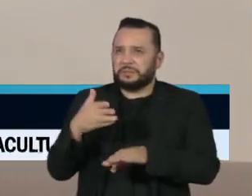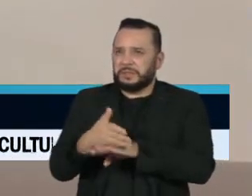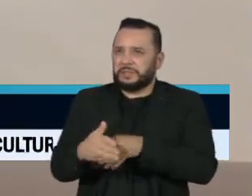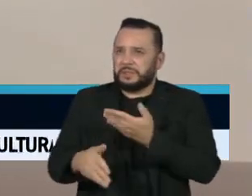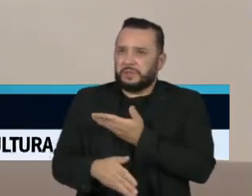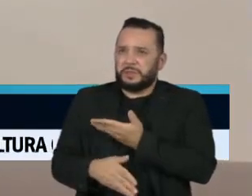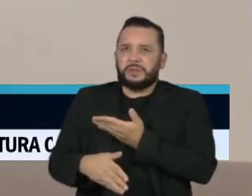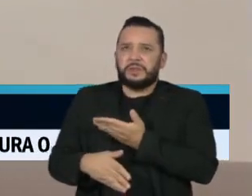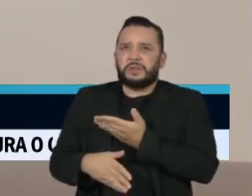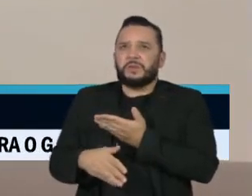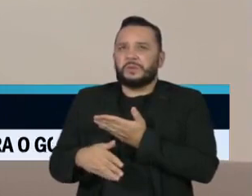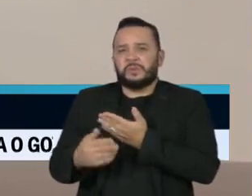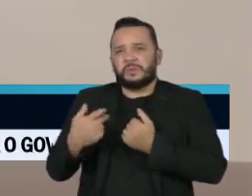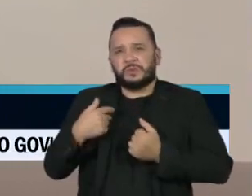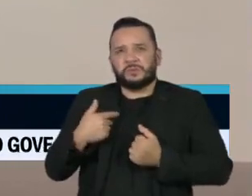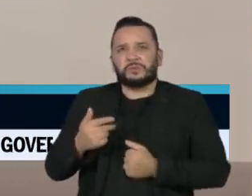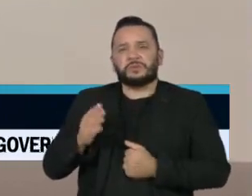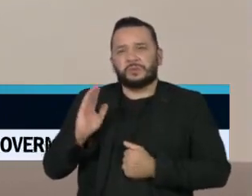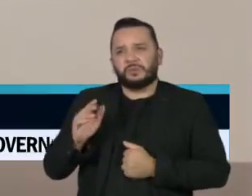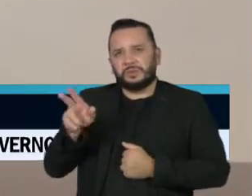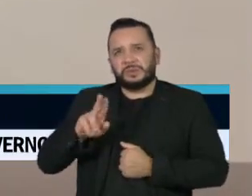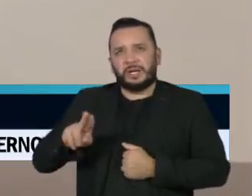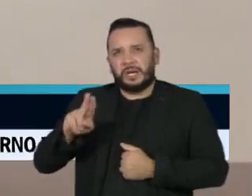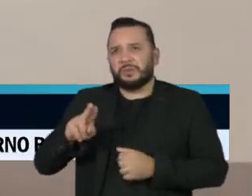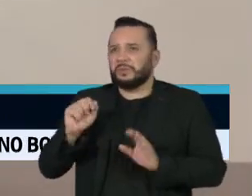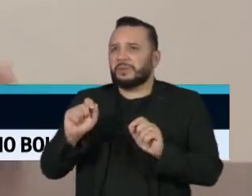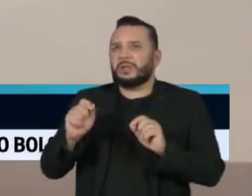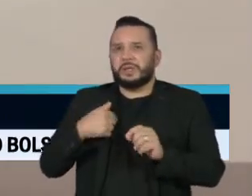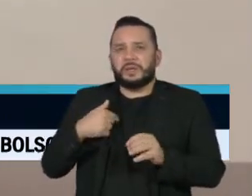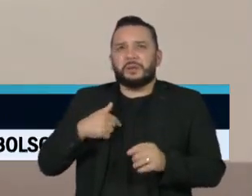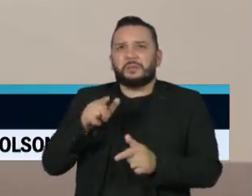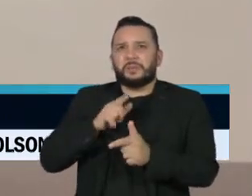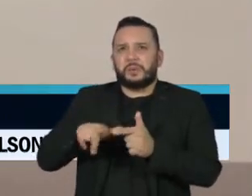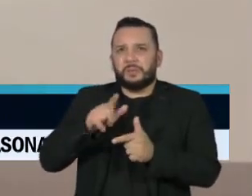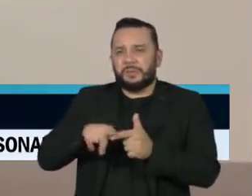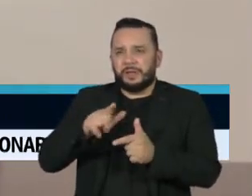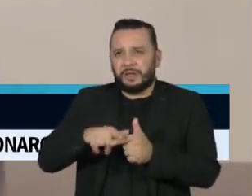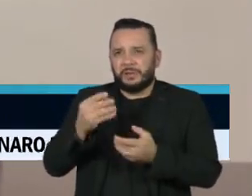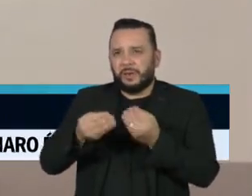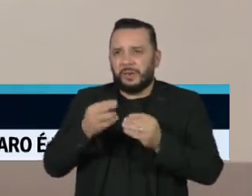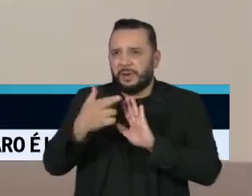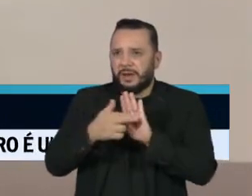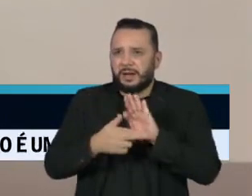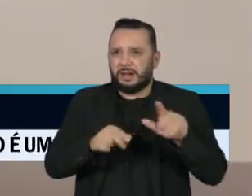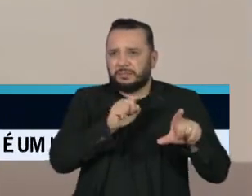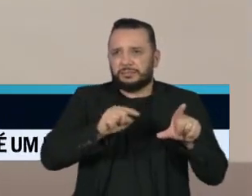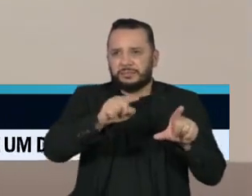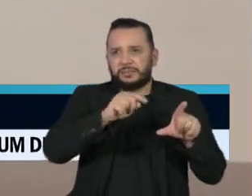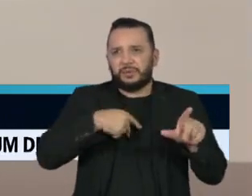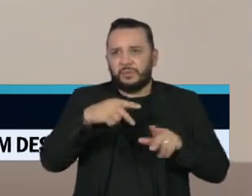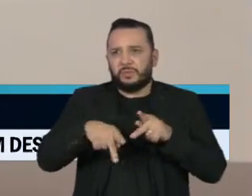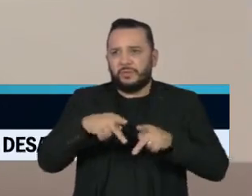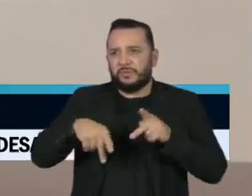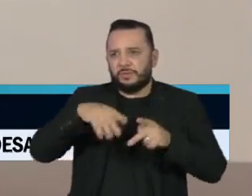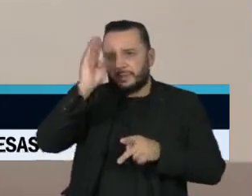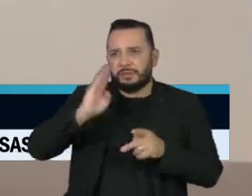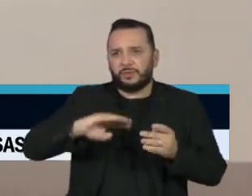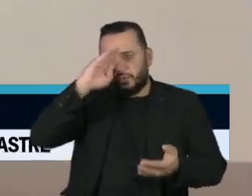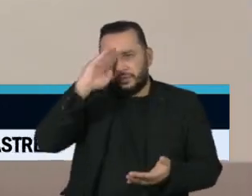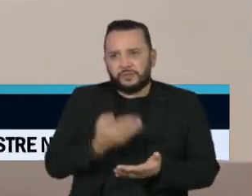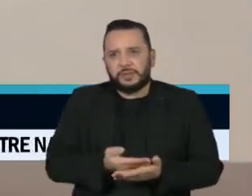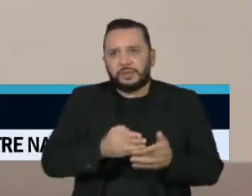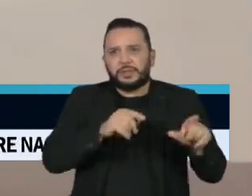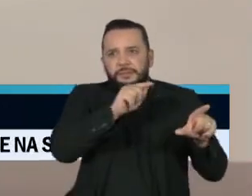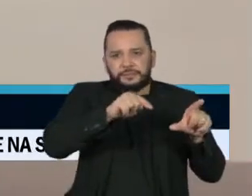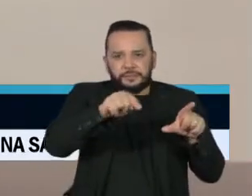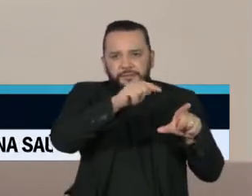utilizada para artificializar crises em relação a um sistema que tem a confiança do povo brasileiro. Então, a